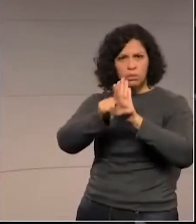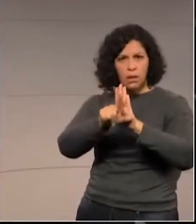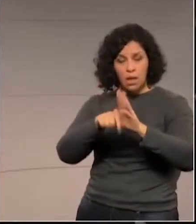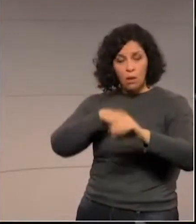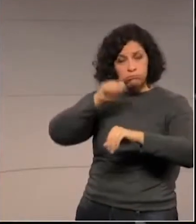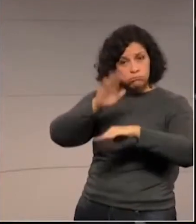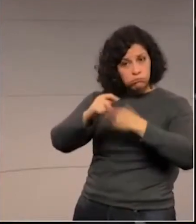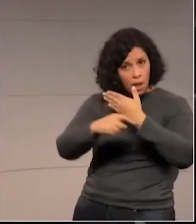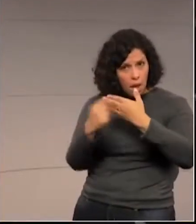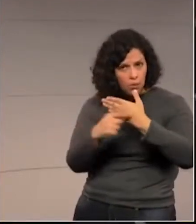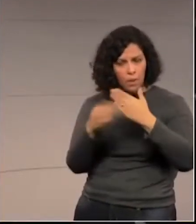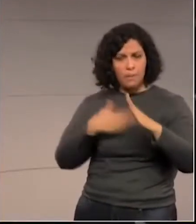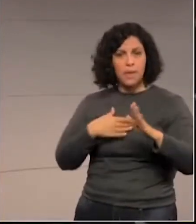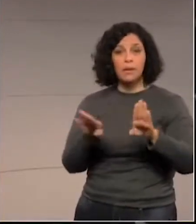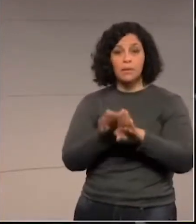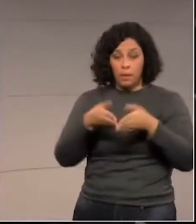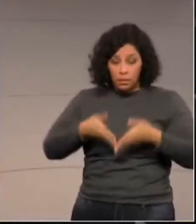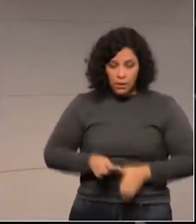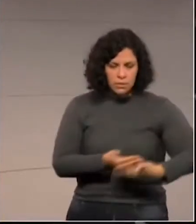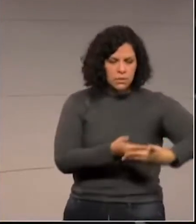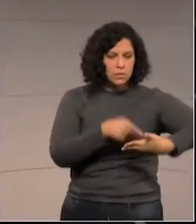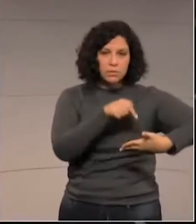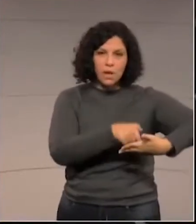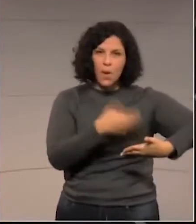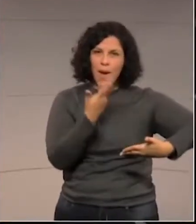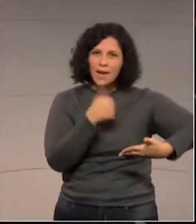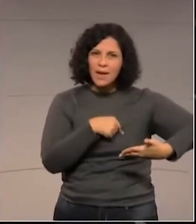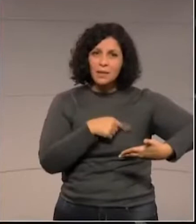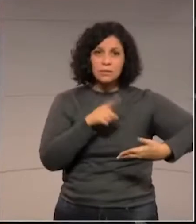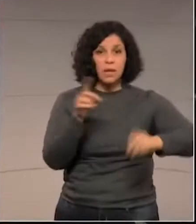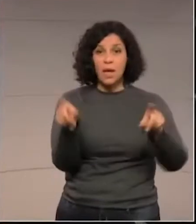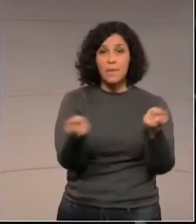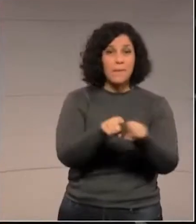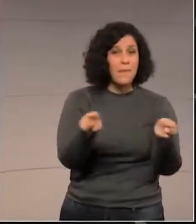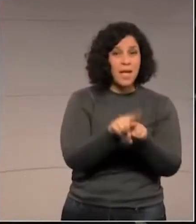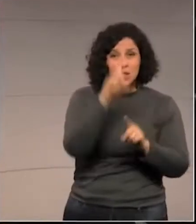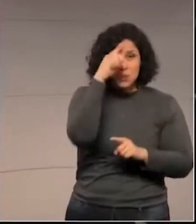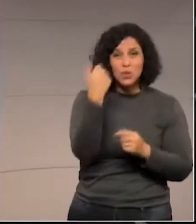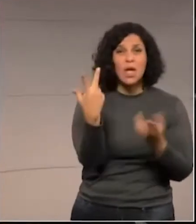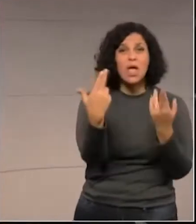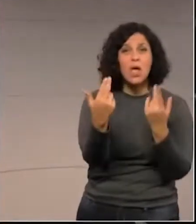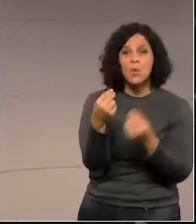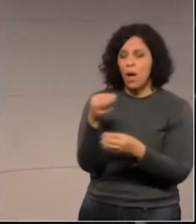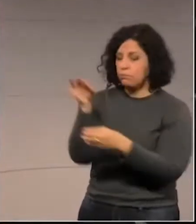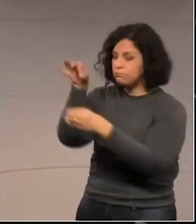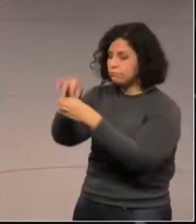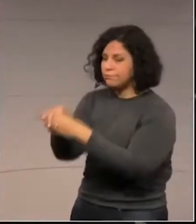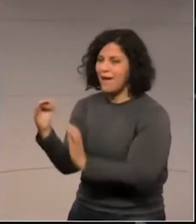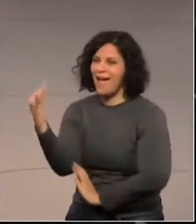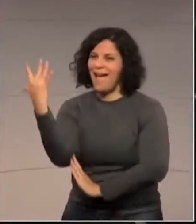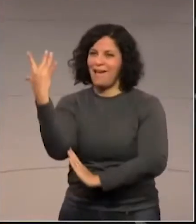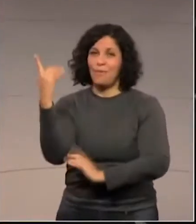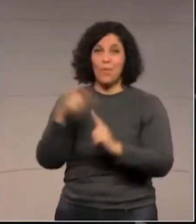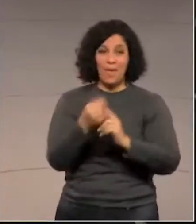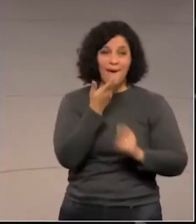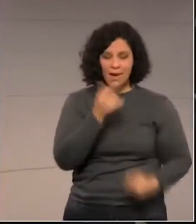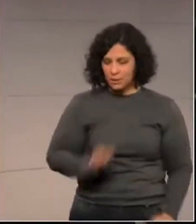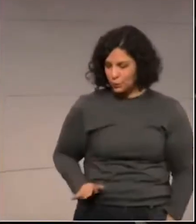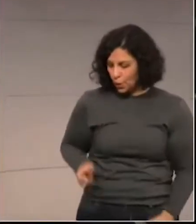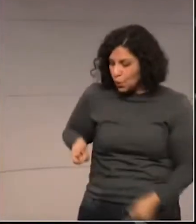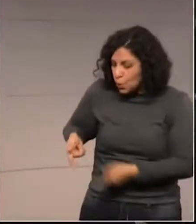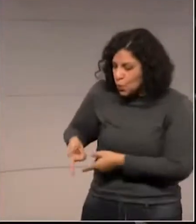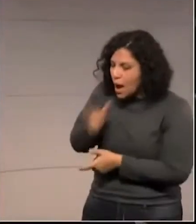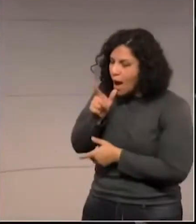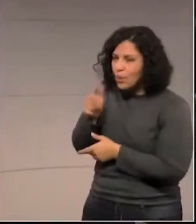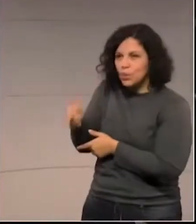autoria. Nasce uma criança, planta-se uma árvore. Mas qual criança que não ficaria feliz em regar uma árvore? Que o